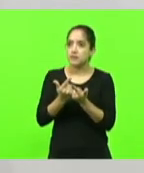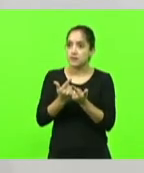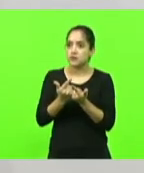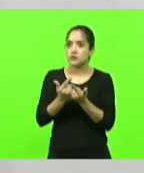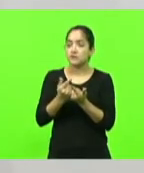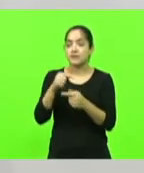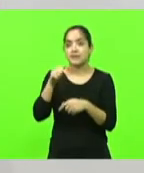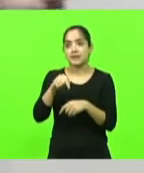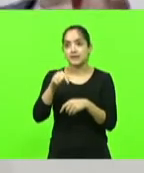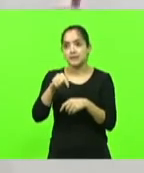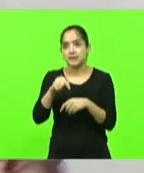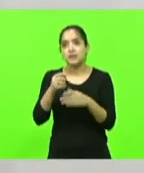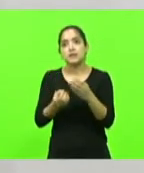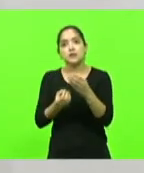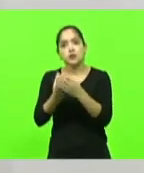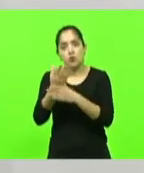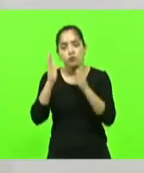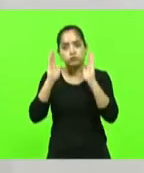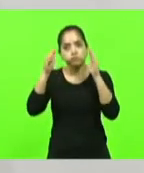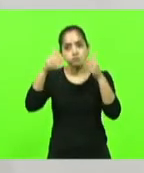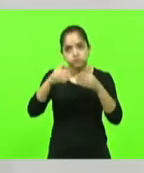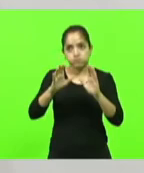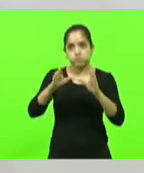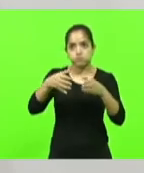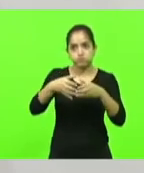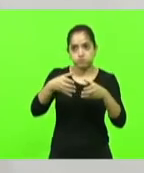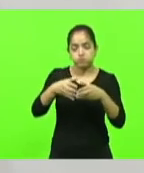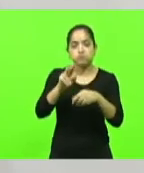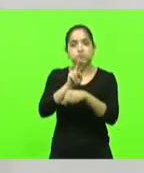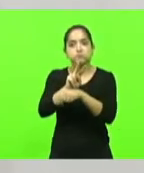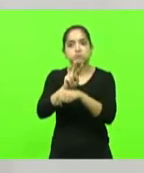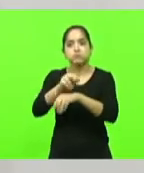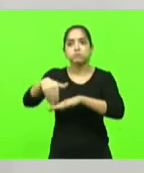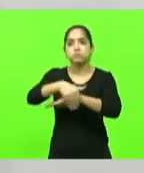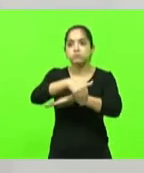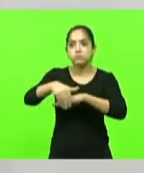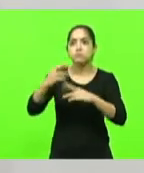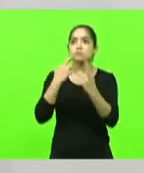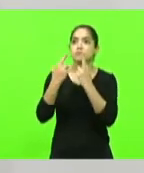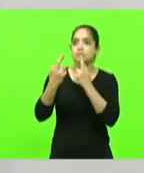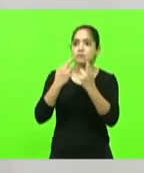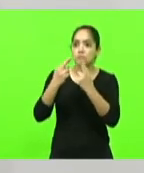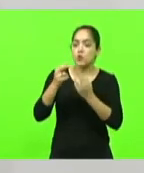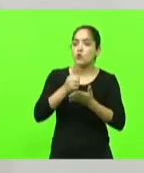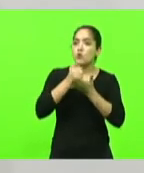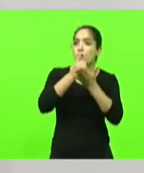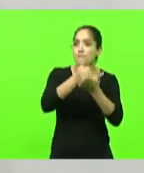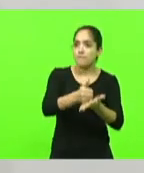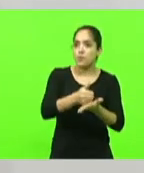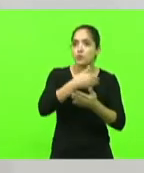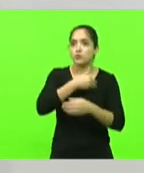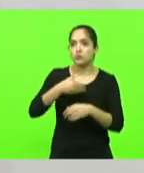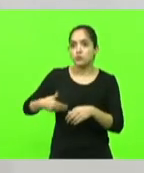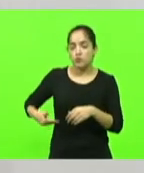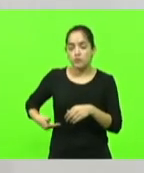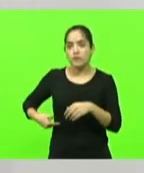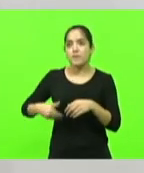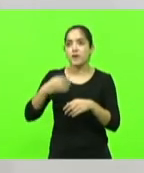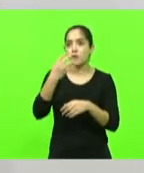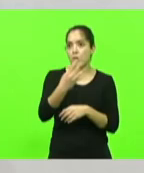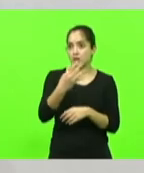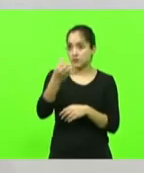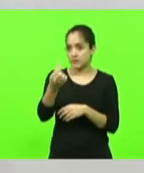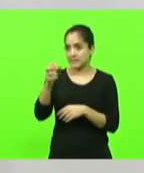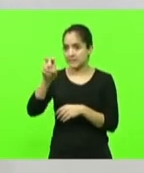inclusive criou uma frente parlamentar para cuidar das BRs e com o apoio do governo do Estado investindo 465